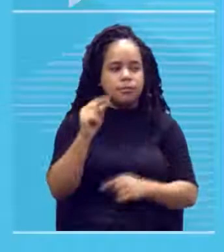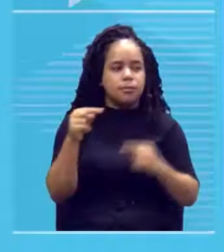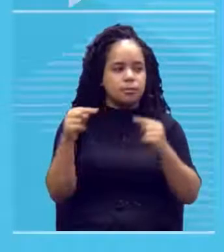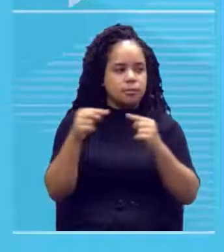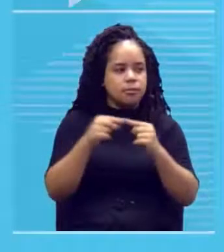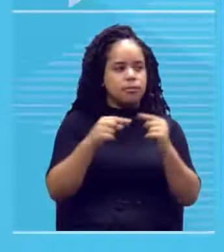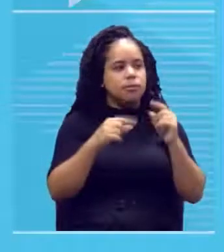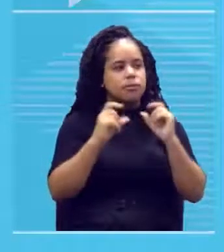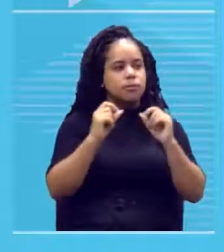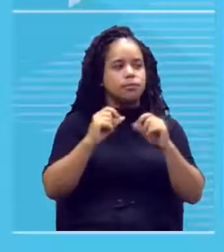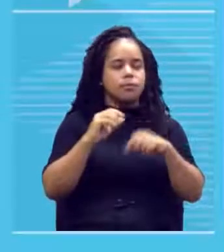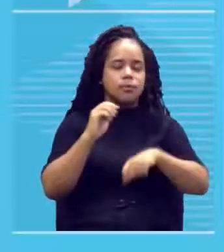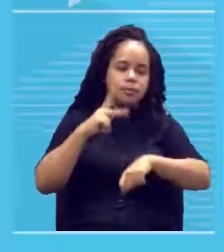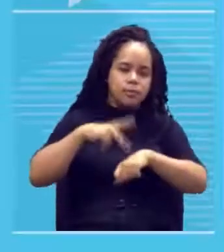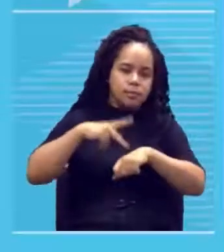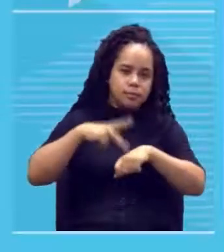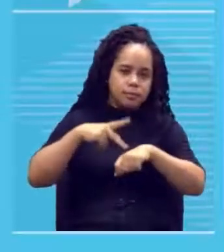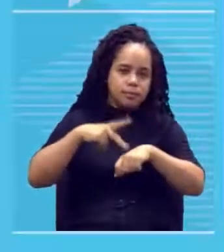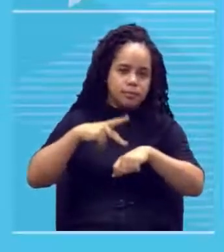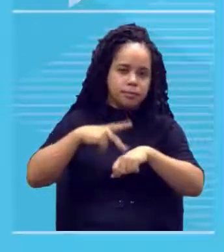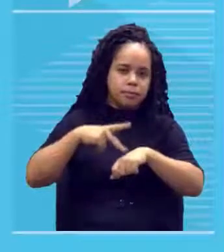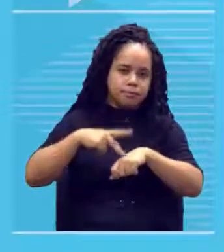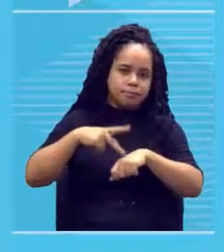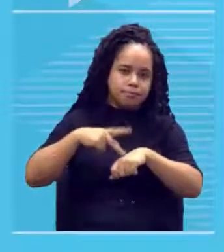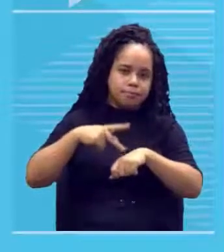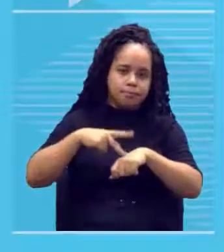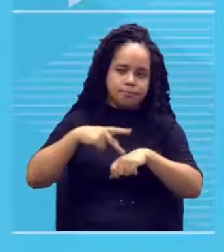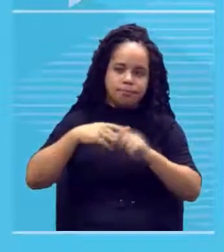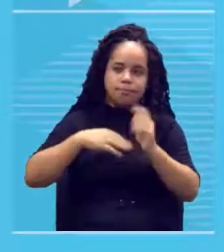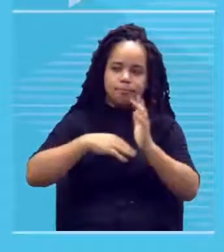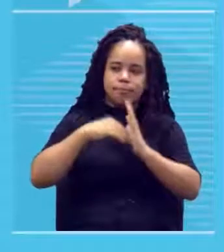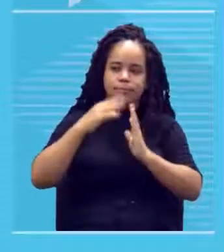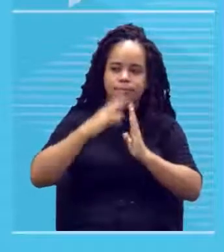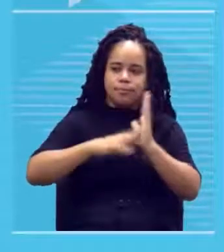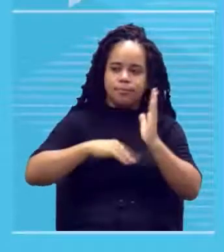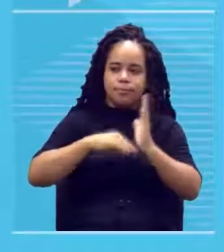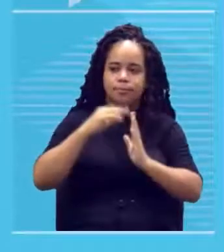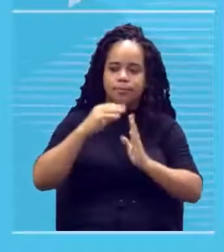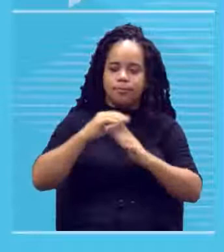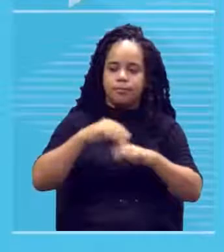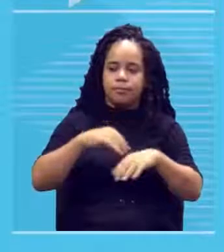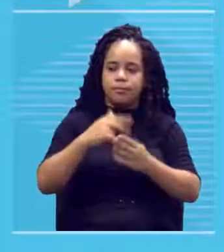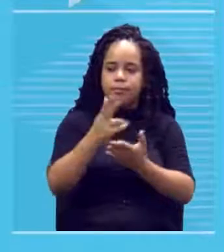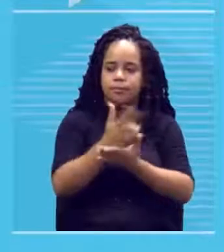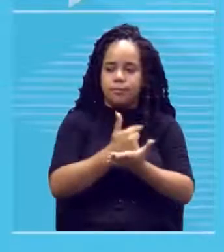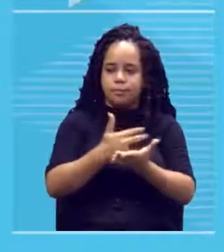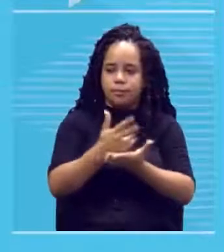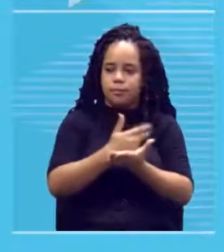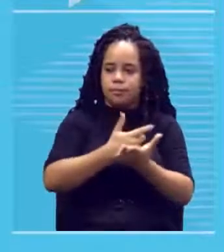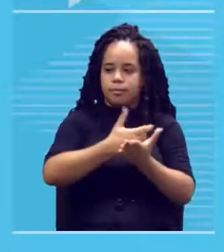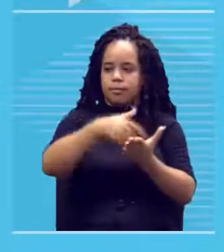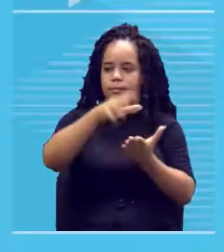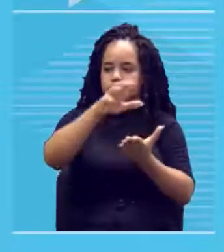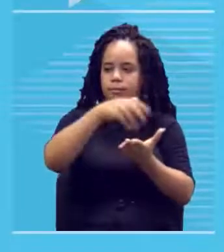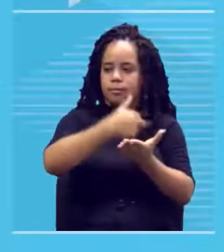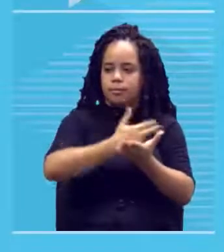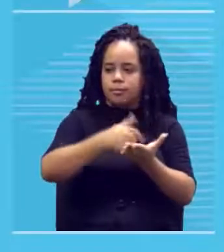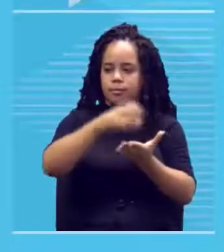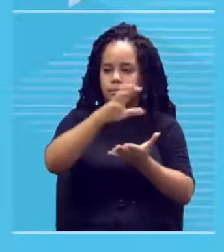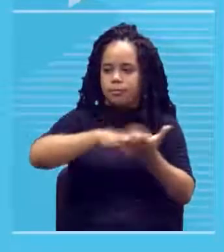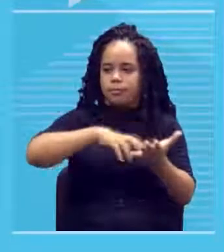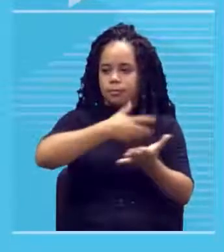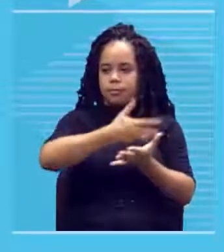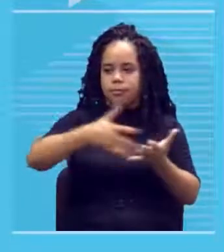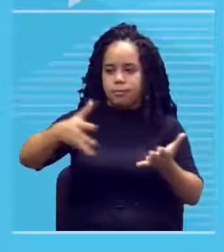na rocha na pedra rupes significa pedra rocha então rupestre pintura